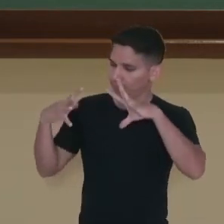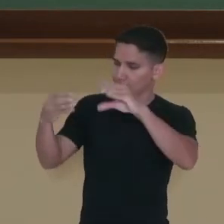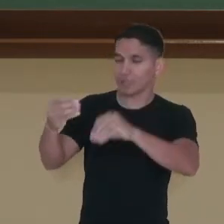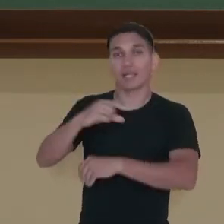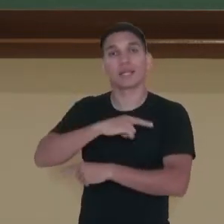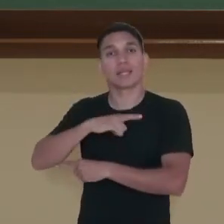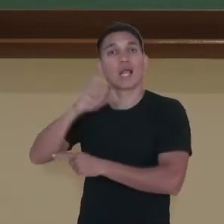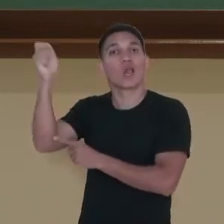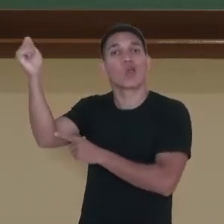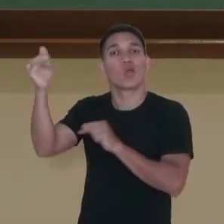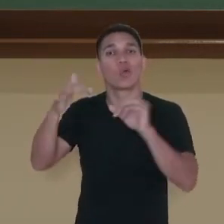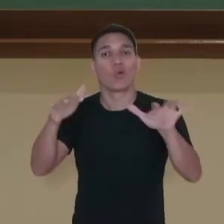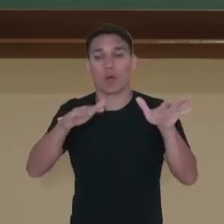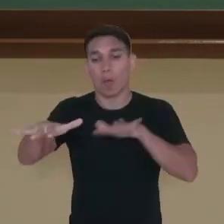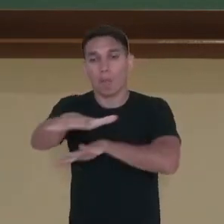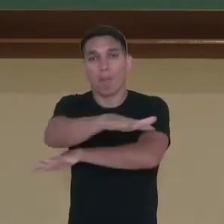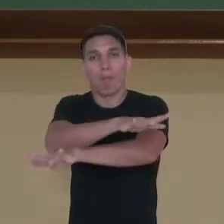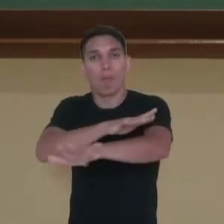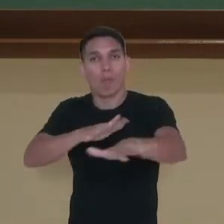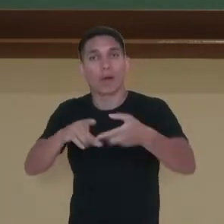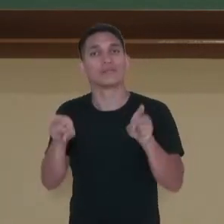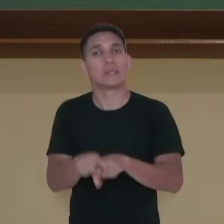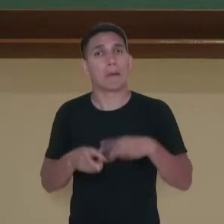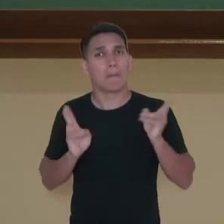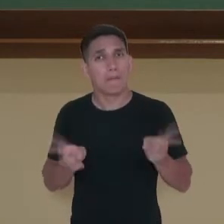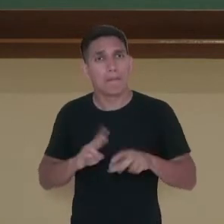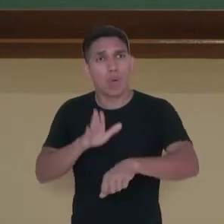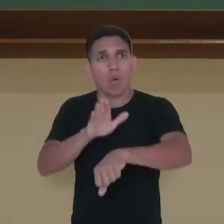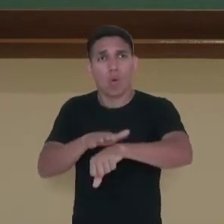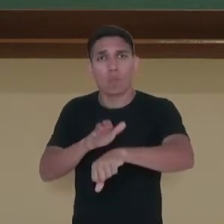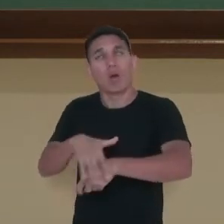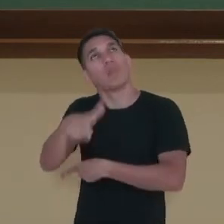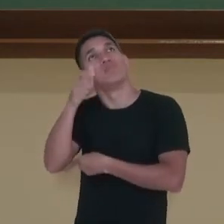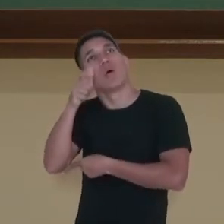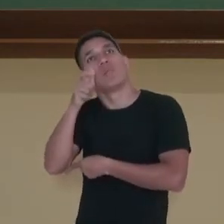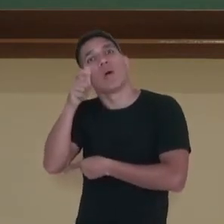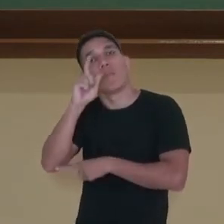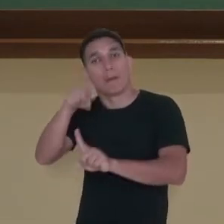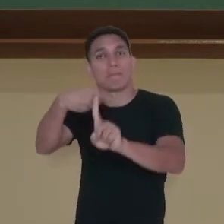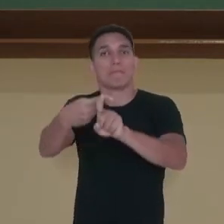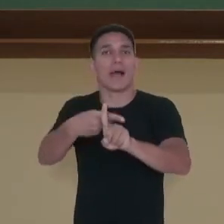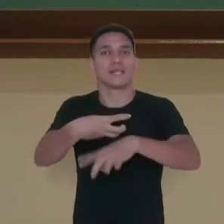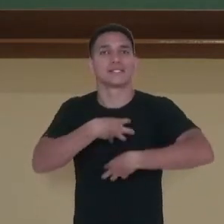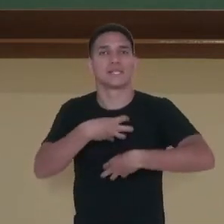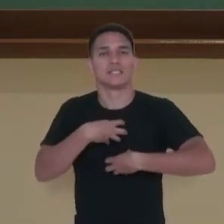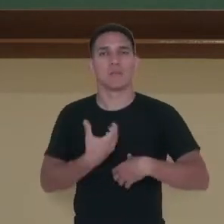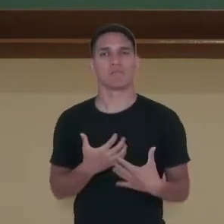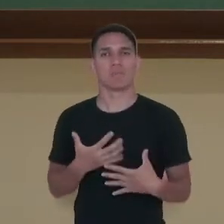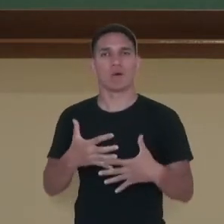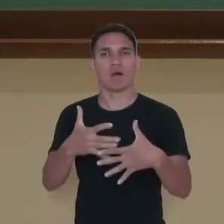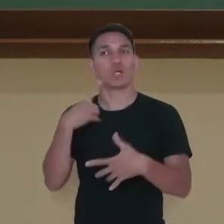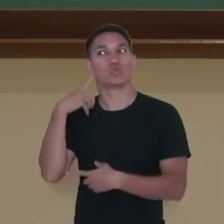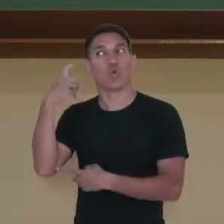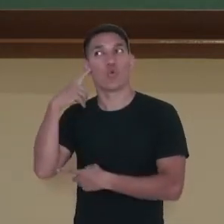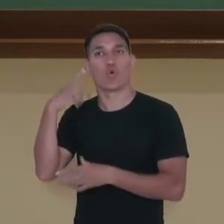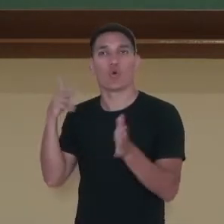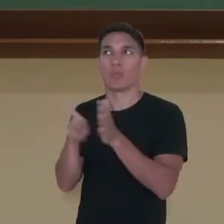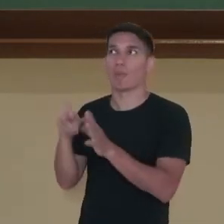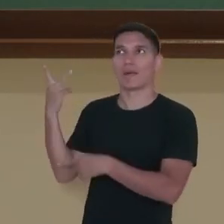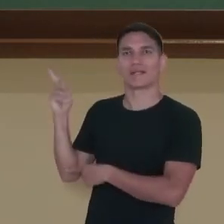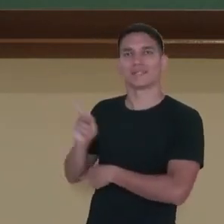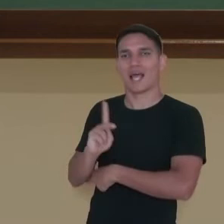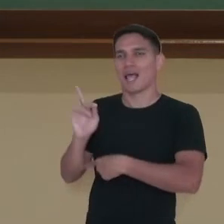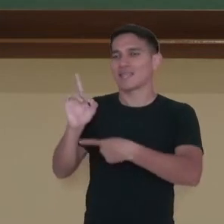luzes que se movimentam e também ao mesmo tempo você tem as sonoridades, os sons dos filmes, dos